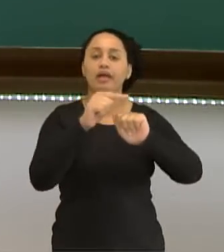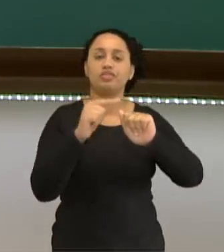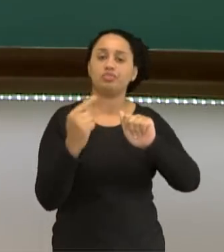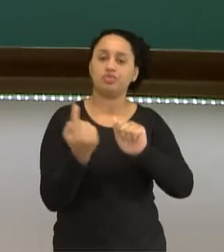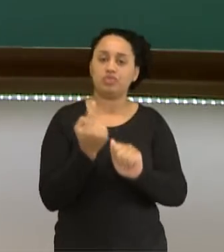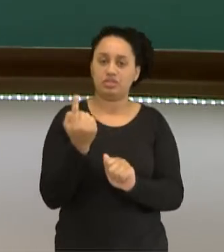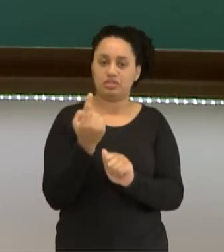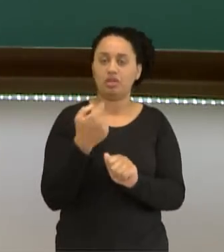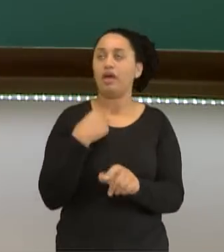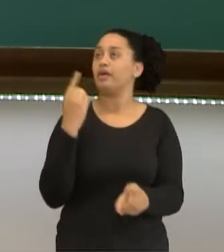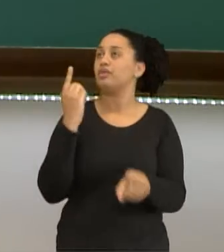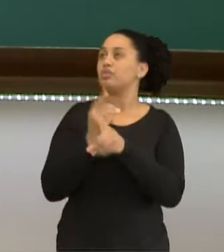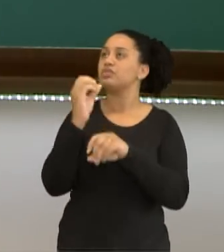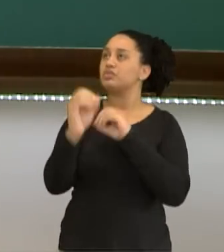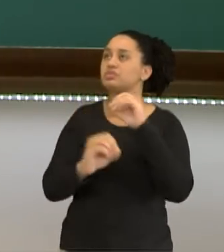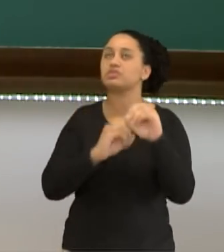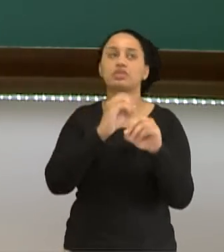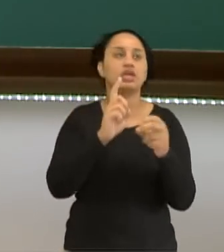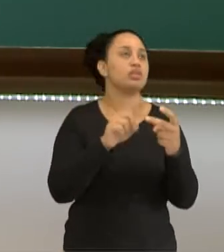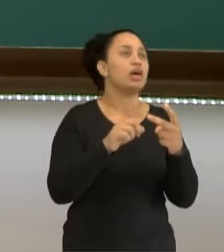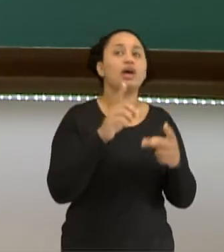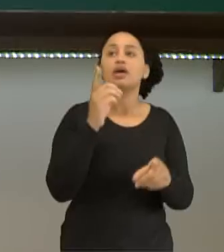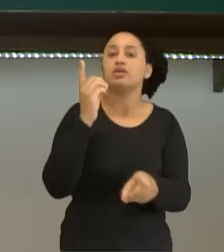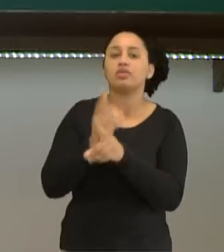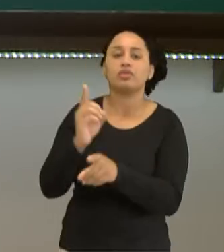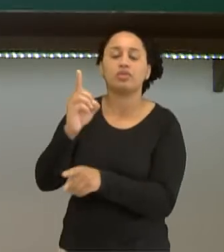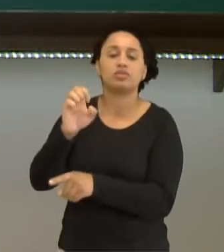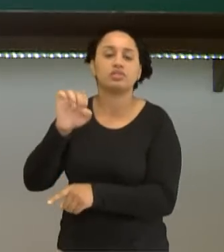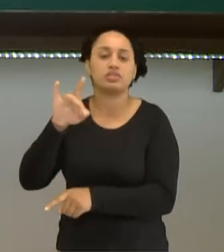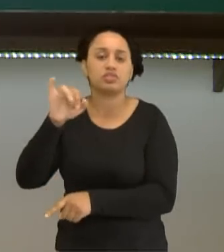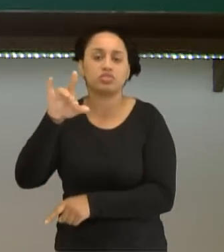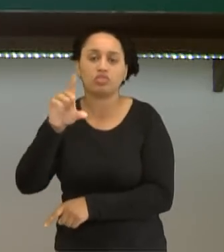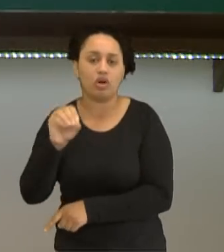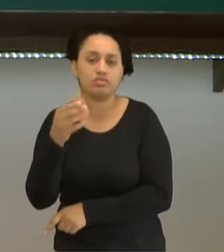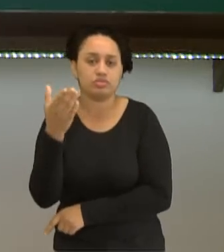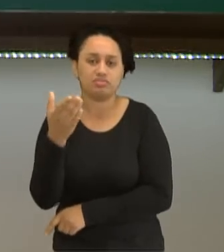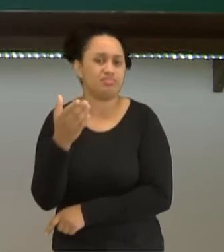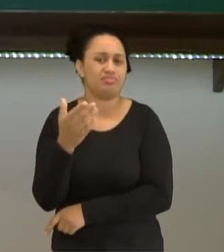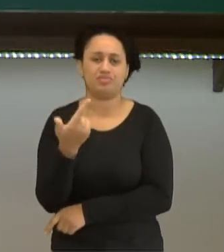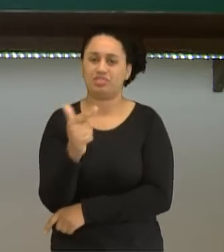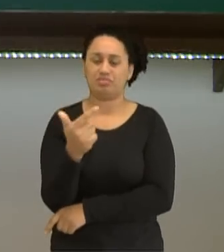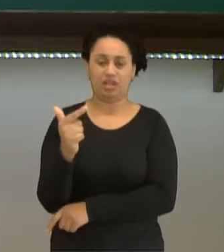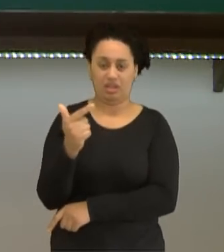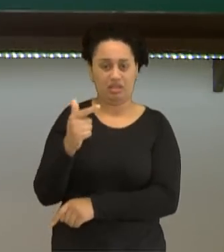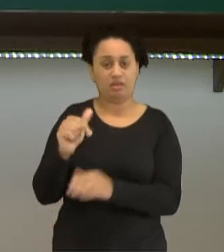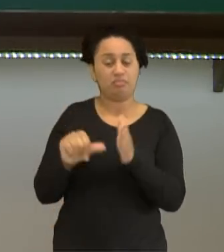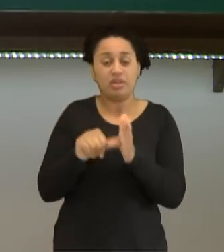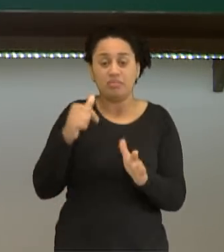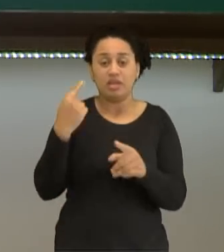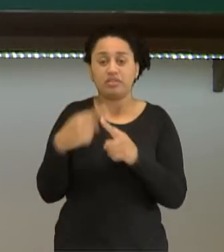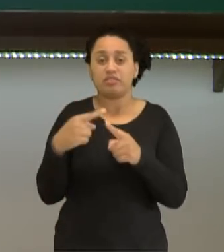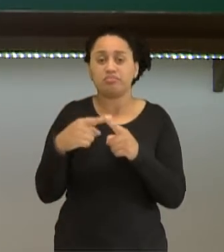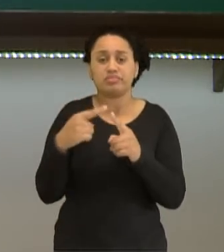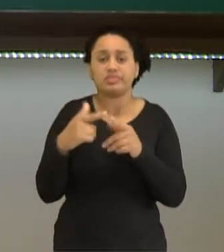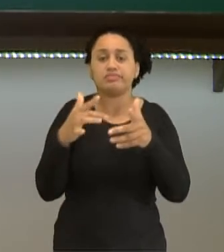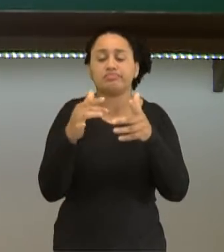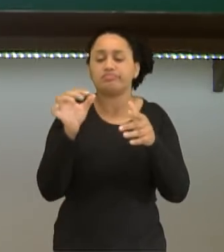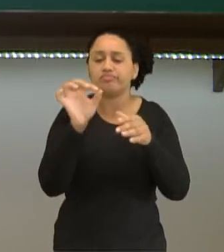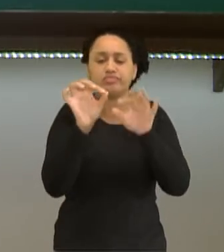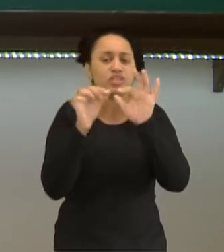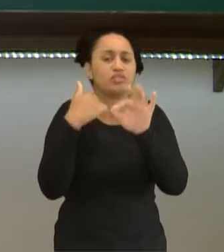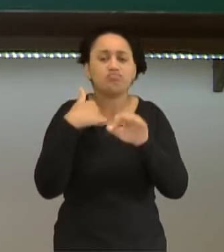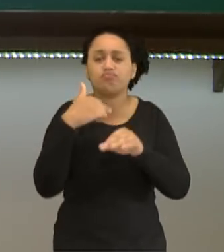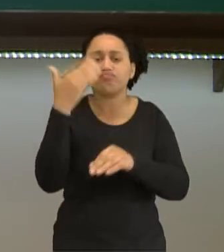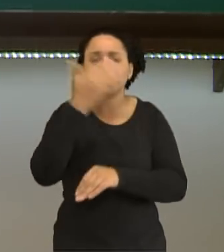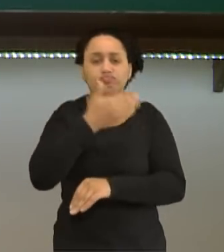não existe isso. Ah, encontrei um átomo de sódio ali, não existe isso. Primeiro que são partículas, assim, que nós não conseguimos